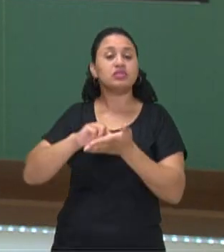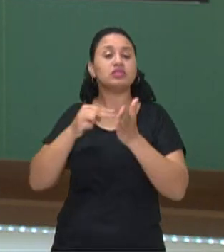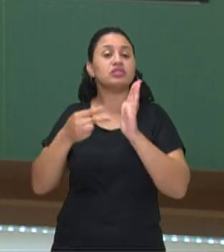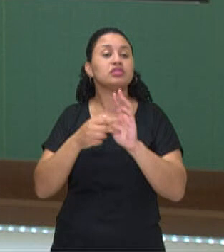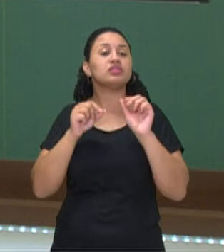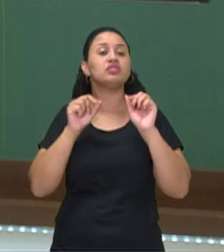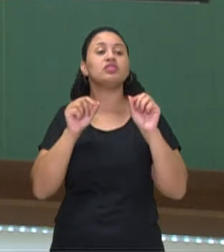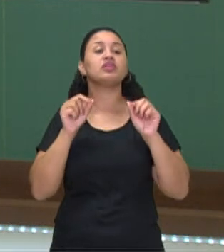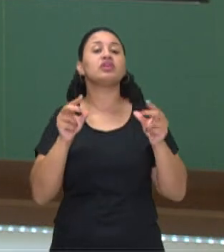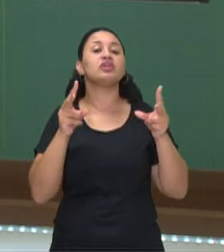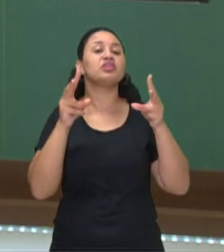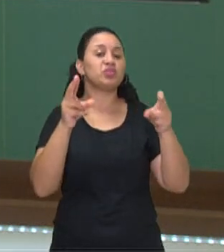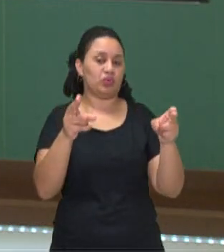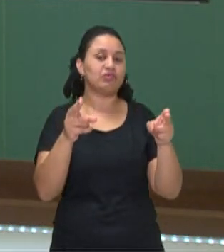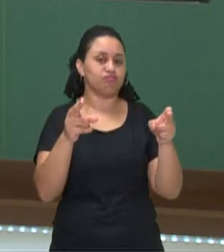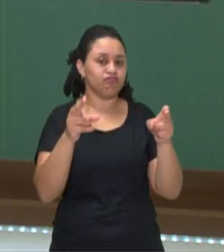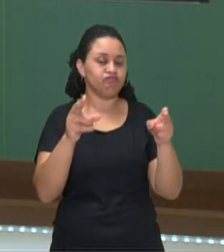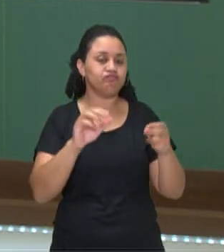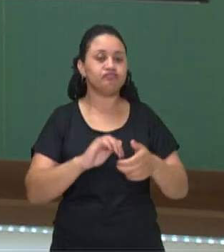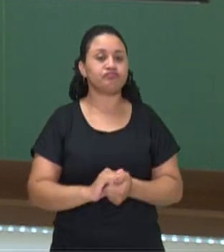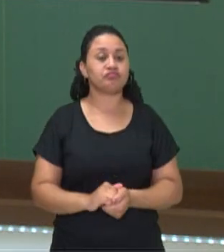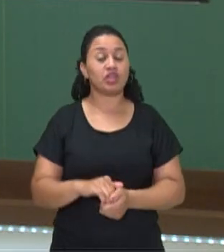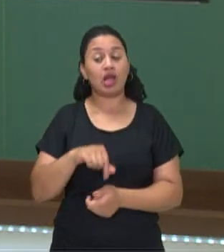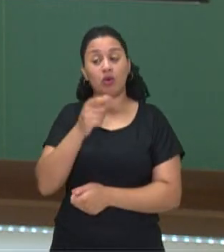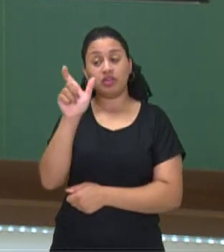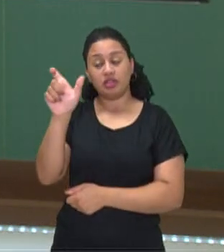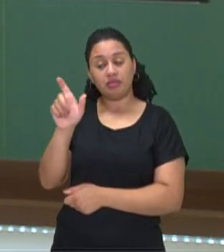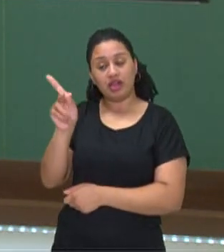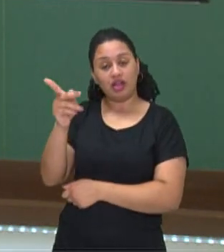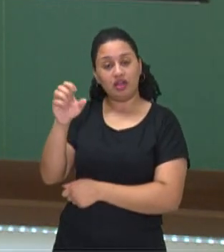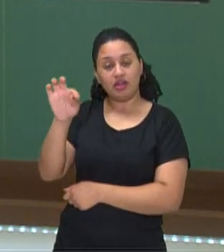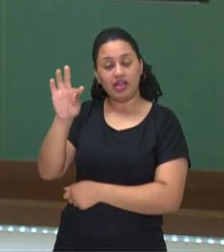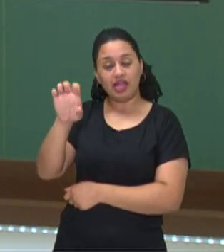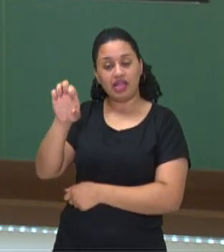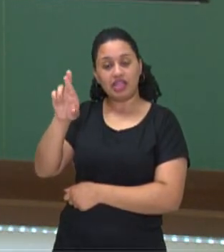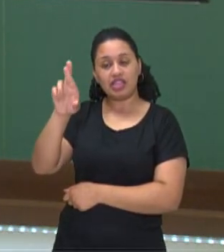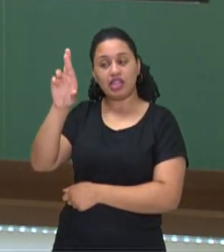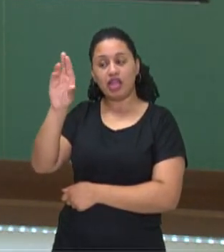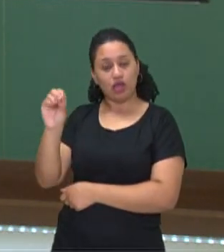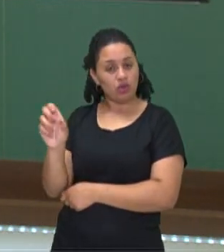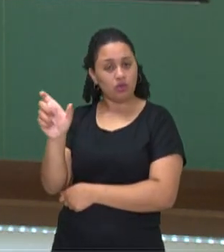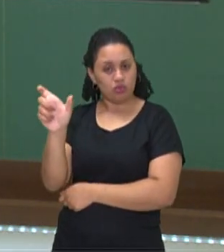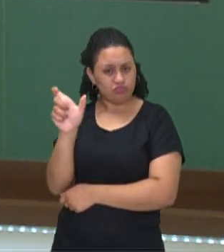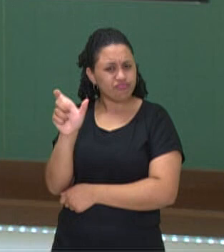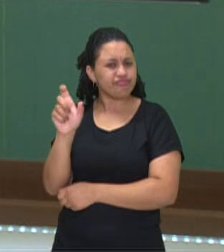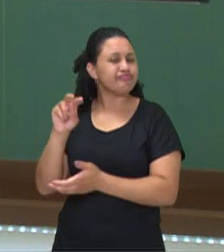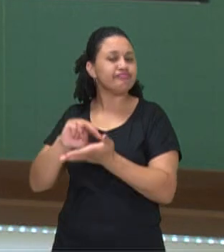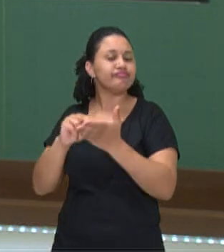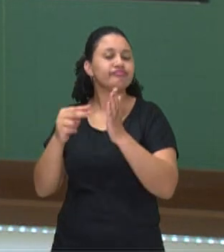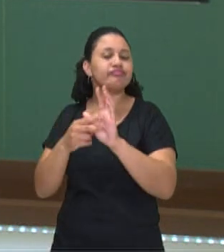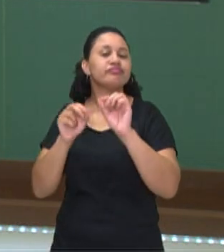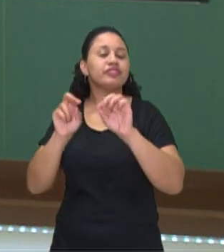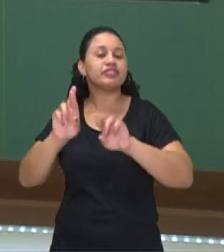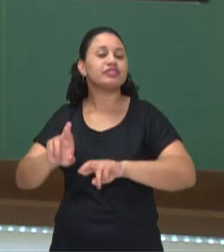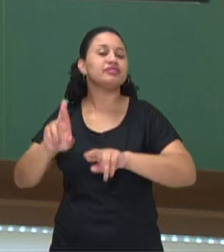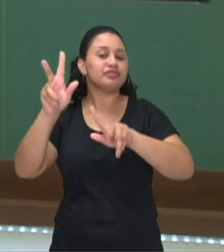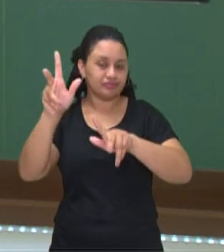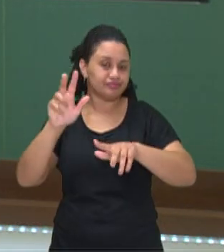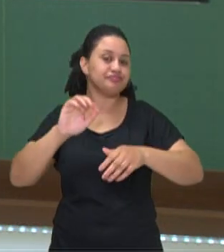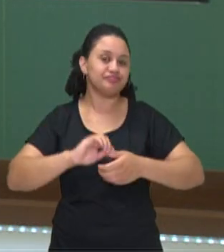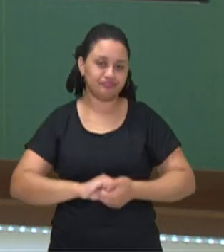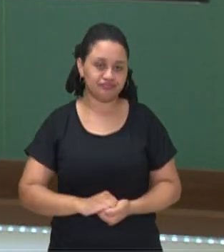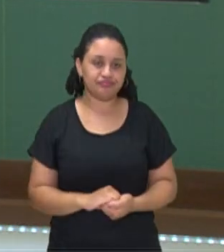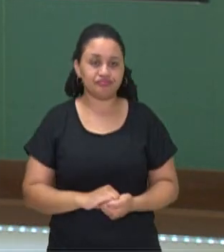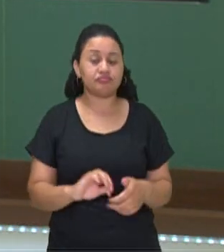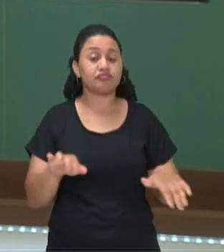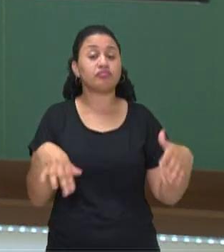homo, igual. Observem agora a palavra heterogênea. O prefixo, hétero, diferente.